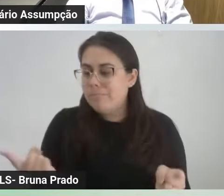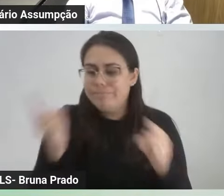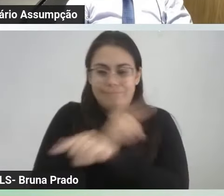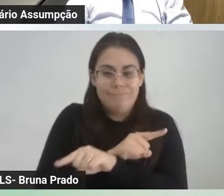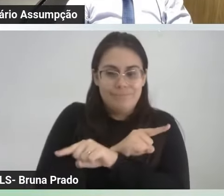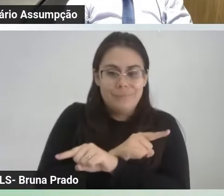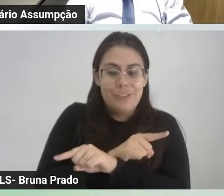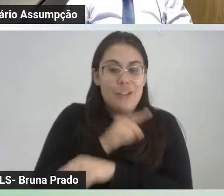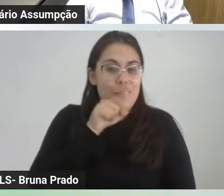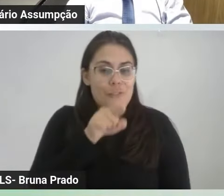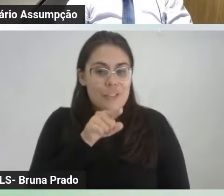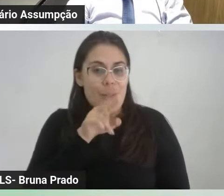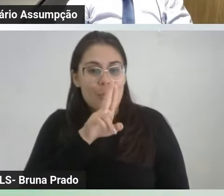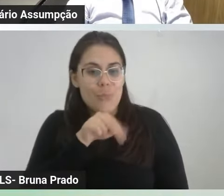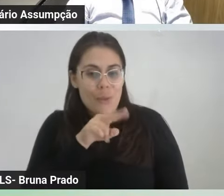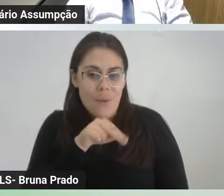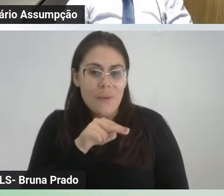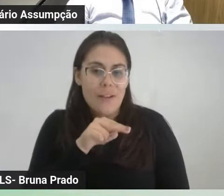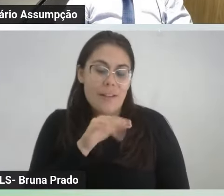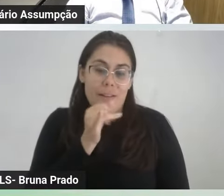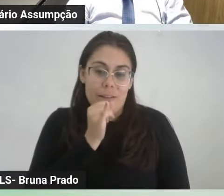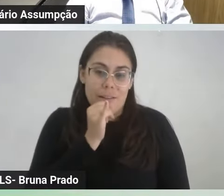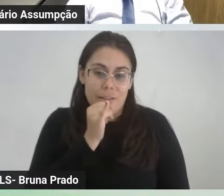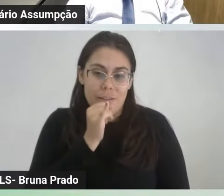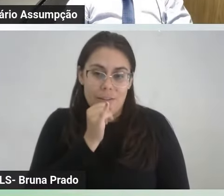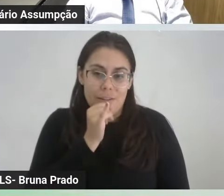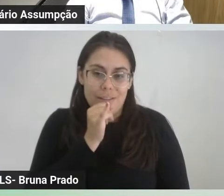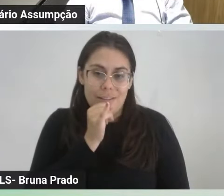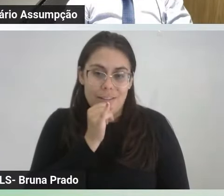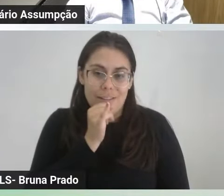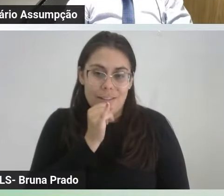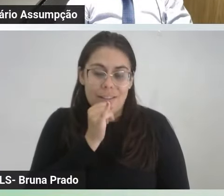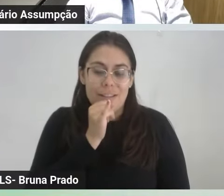na questão da aplicabilidade da punição, vamos dizer assim,